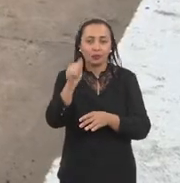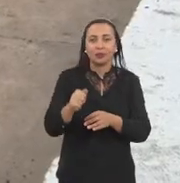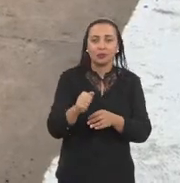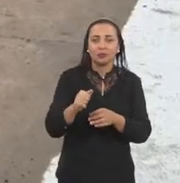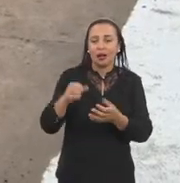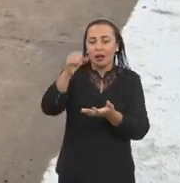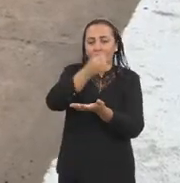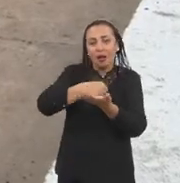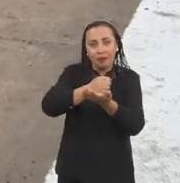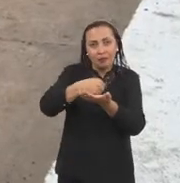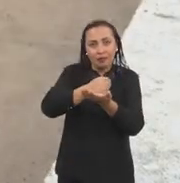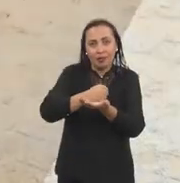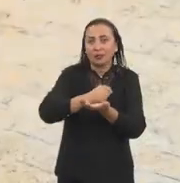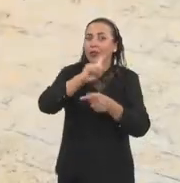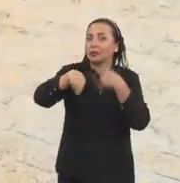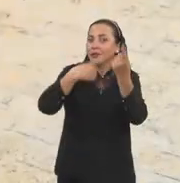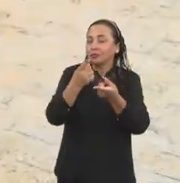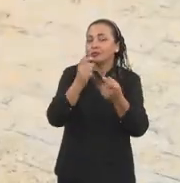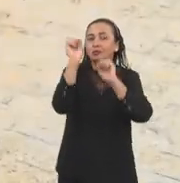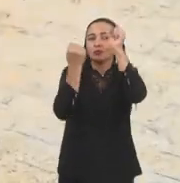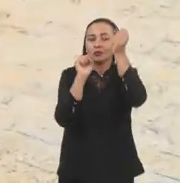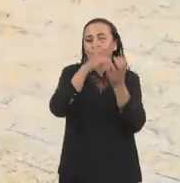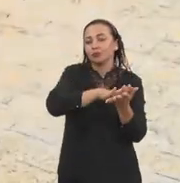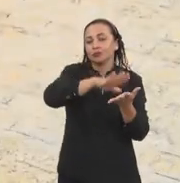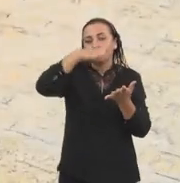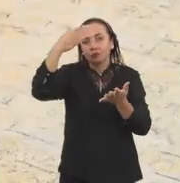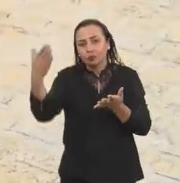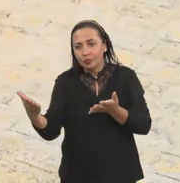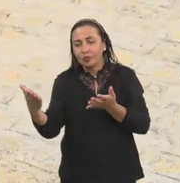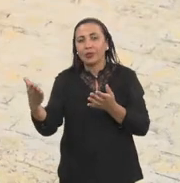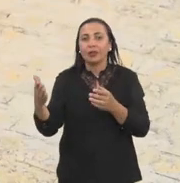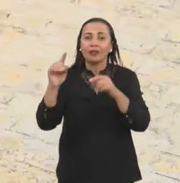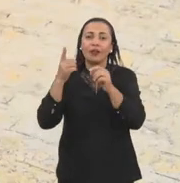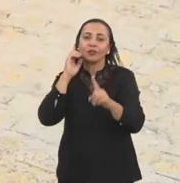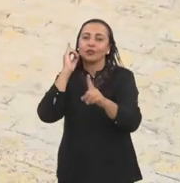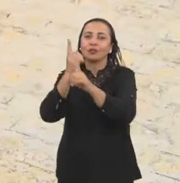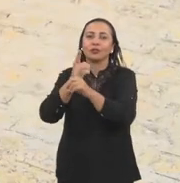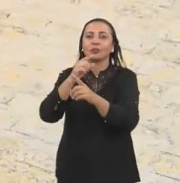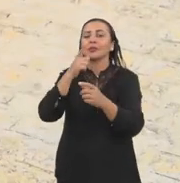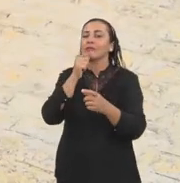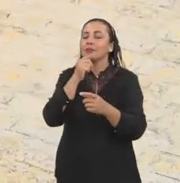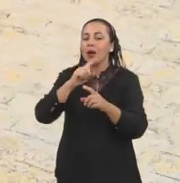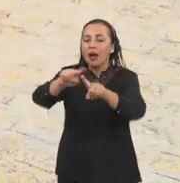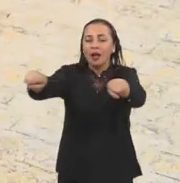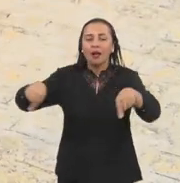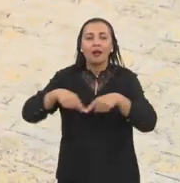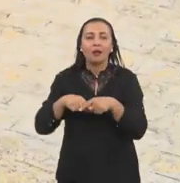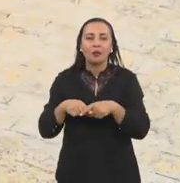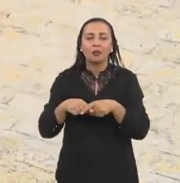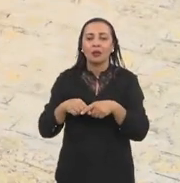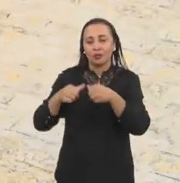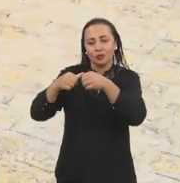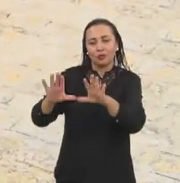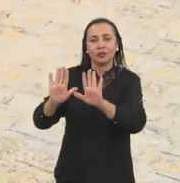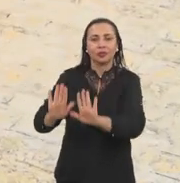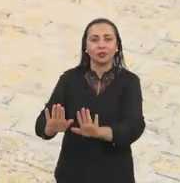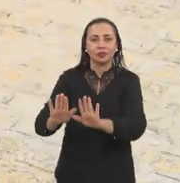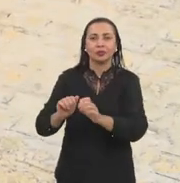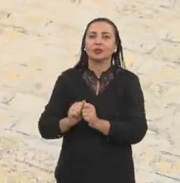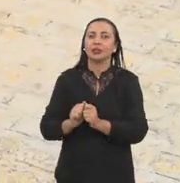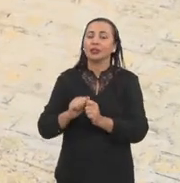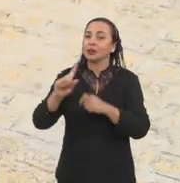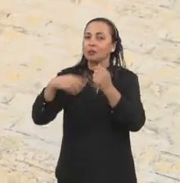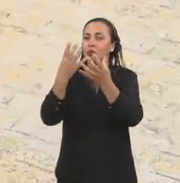digestor anaeróbico de fluxo ascendente. O efluente aqui sai do DAFA, na saída do DAFA ele vem diretamente para a lagoa de estabilização,